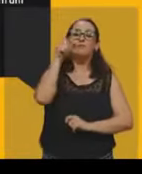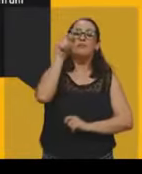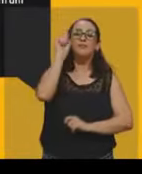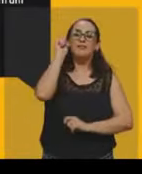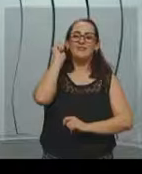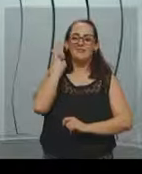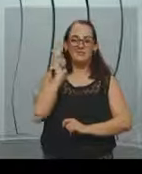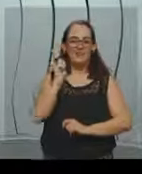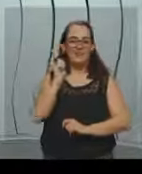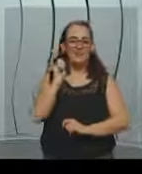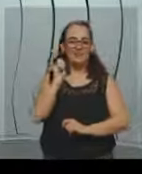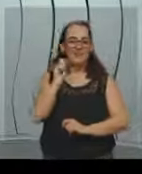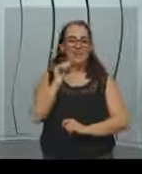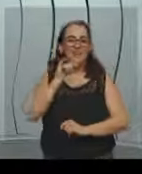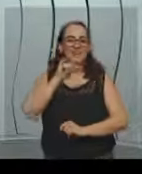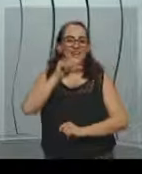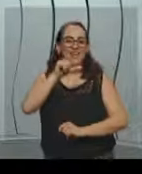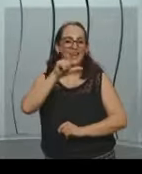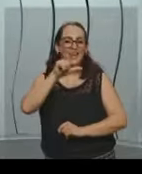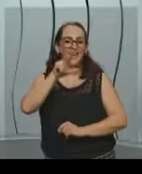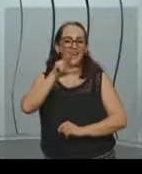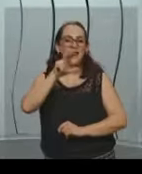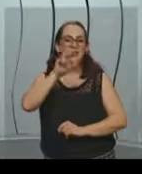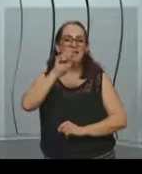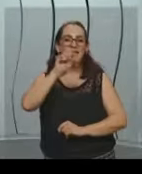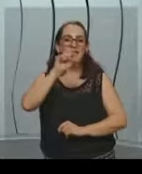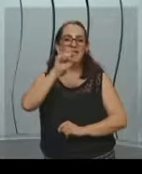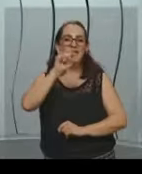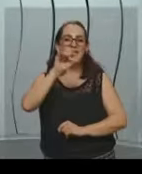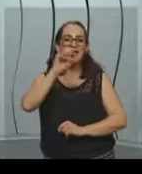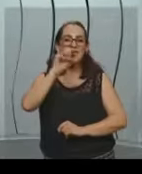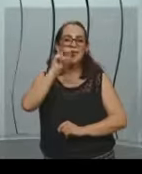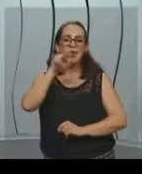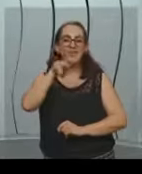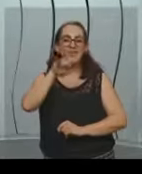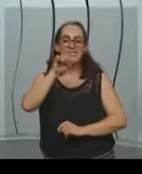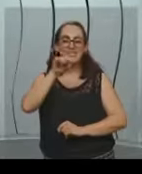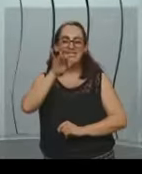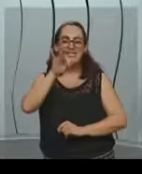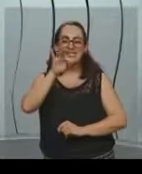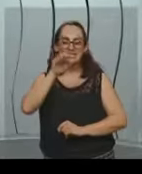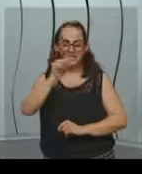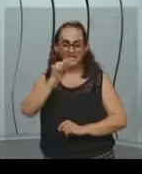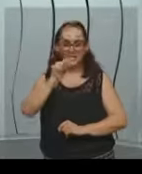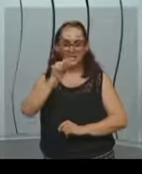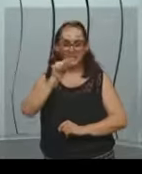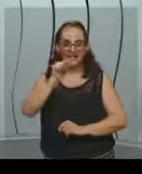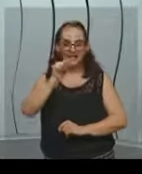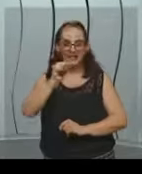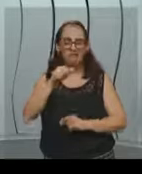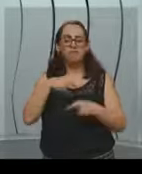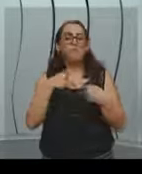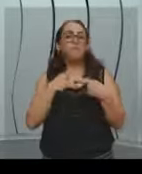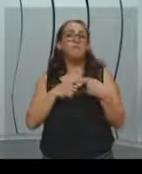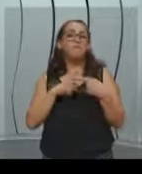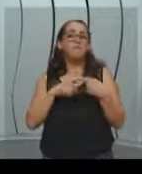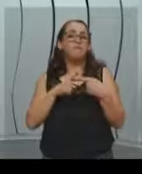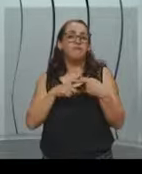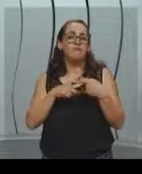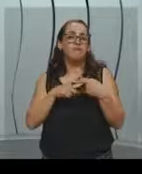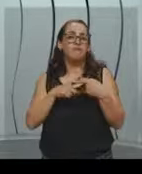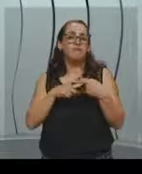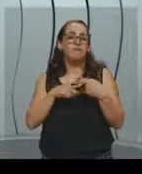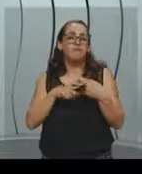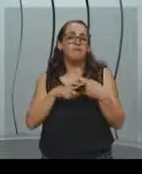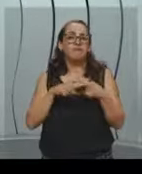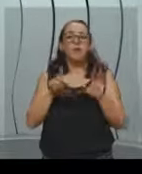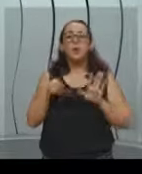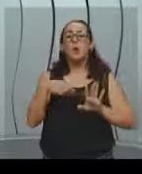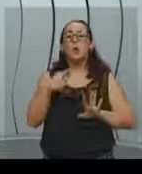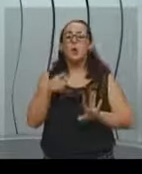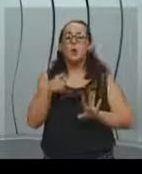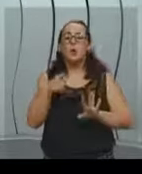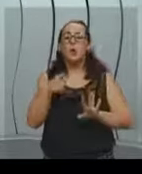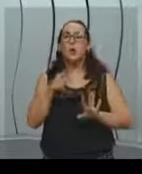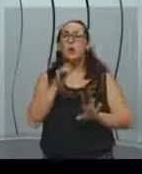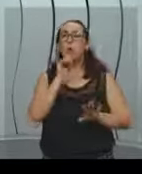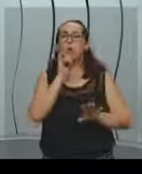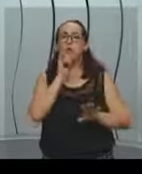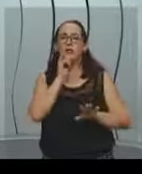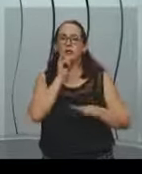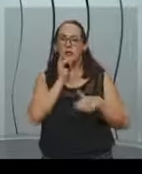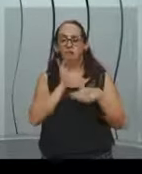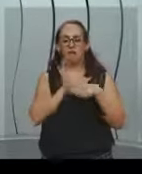Então, ele se envolveu nesse campo das filmagens e em um determinado momento, ele teve que dar uma parada na gravação.